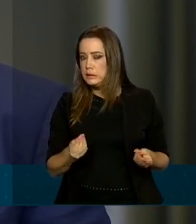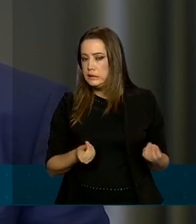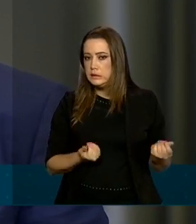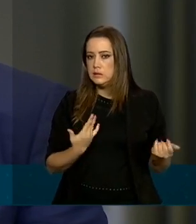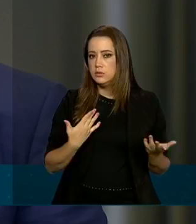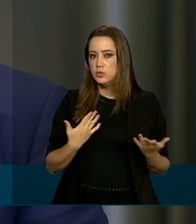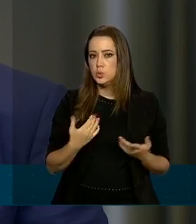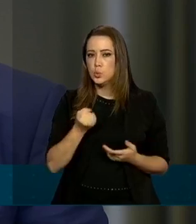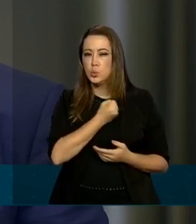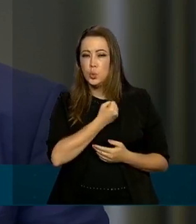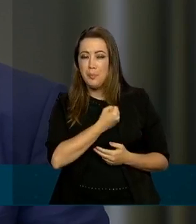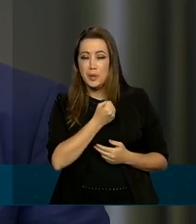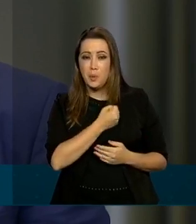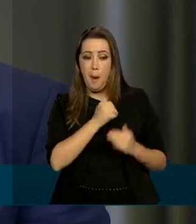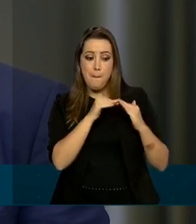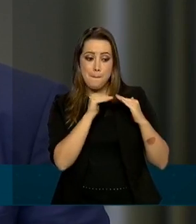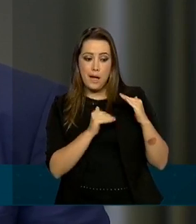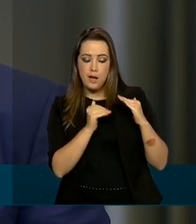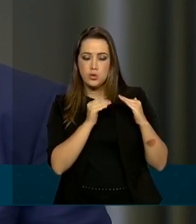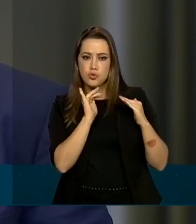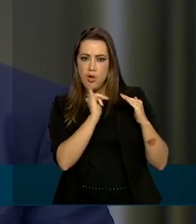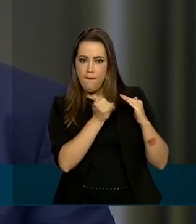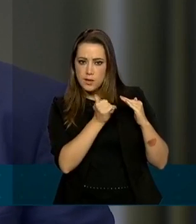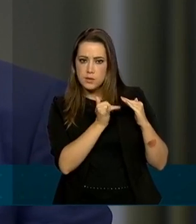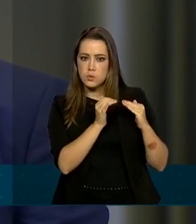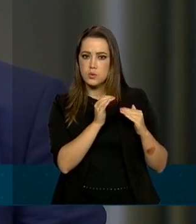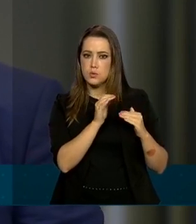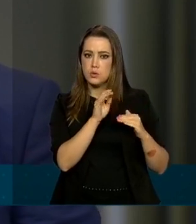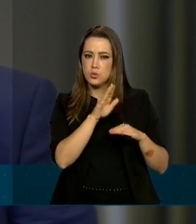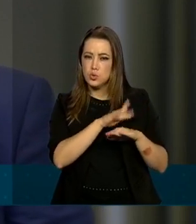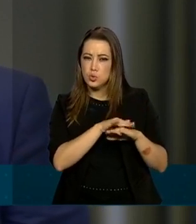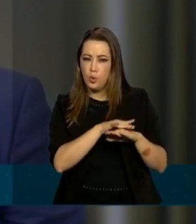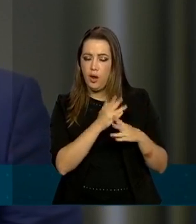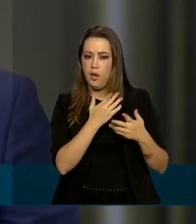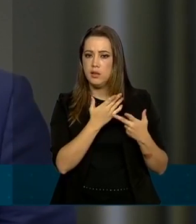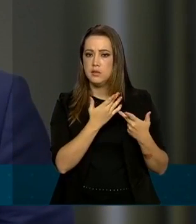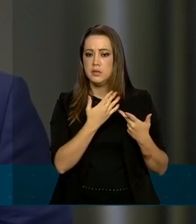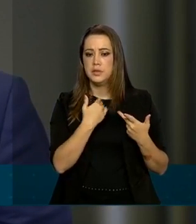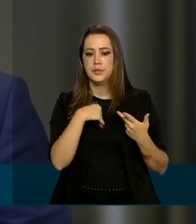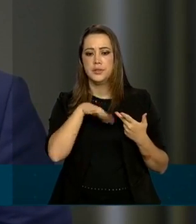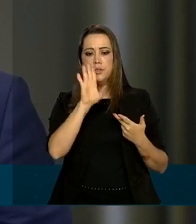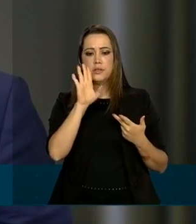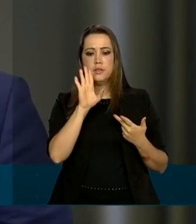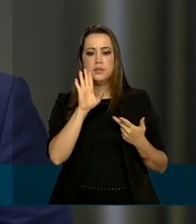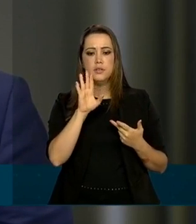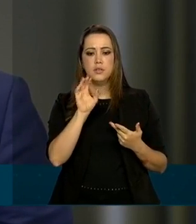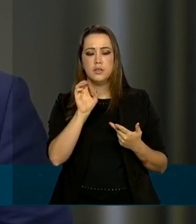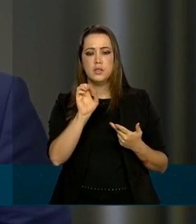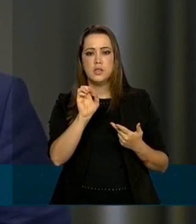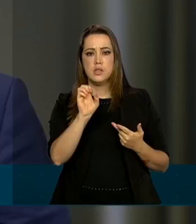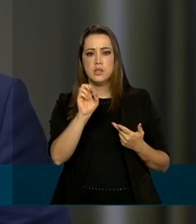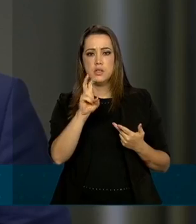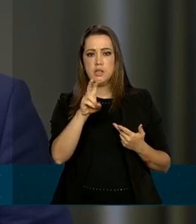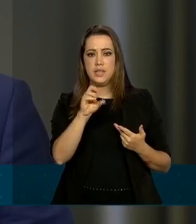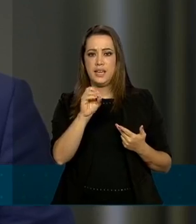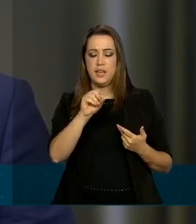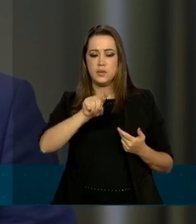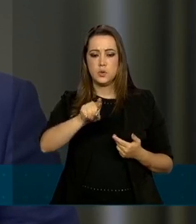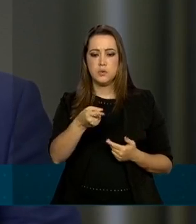da subnotificação de casos a gente tem não sei quantos casos confirmados 500 mil é isso?